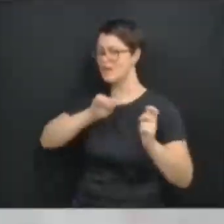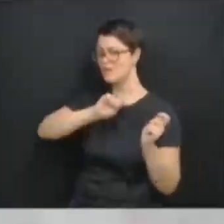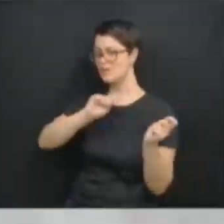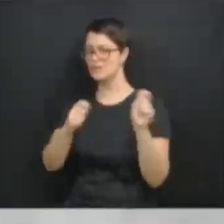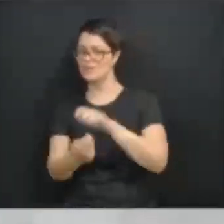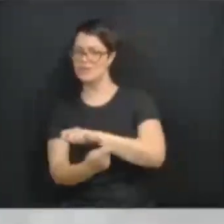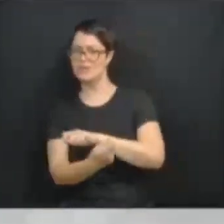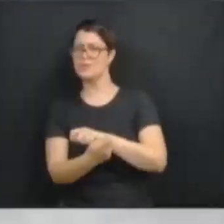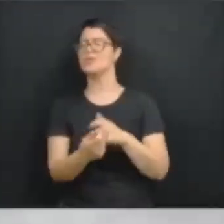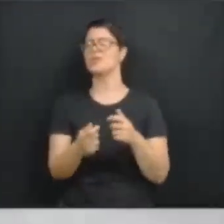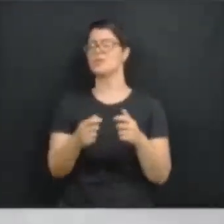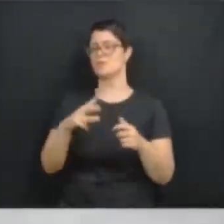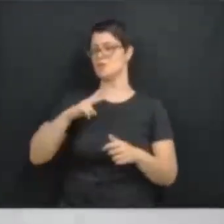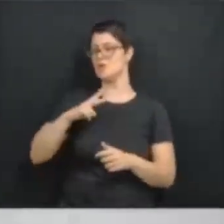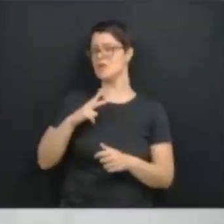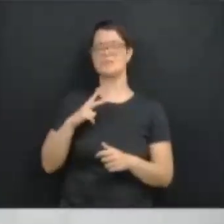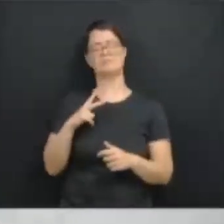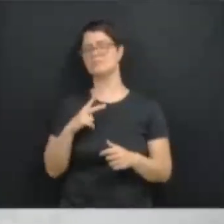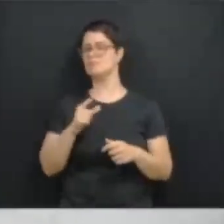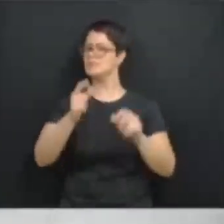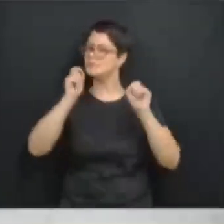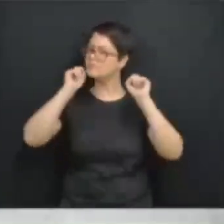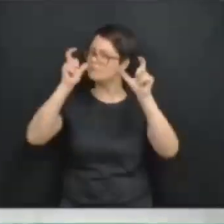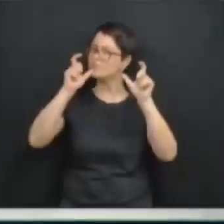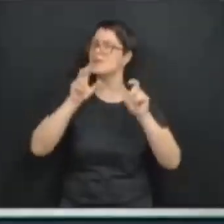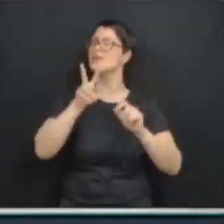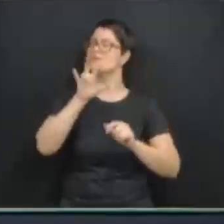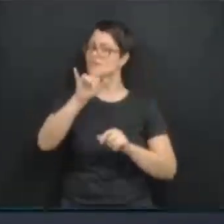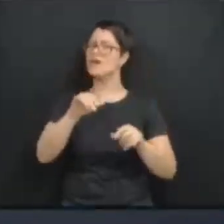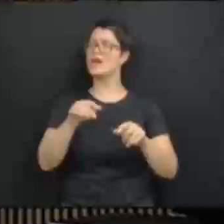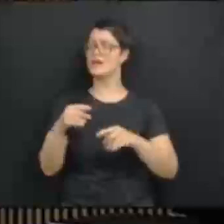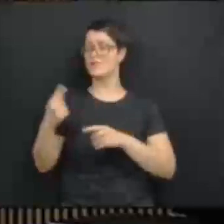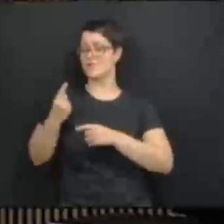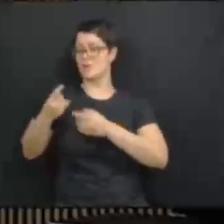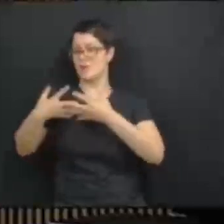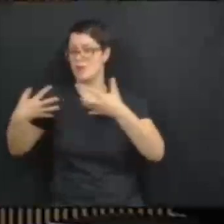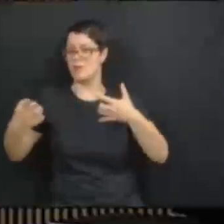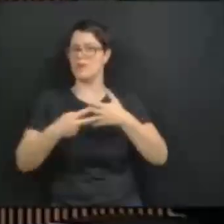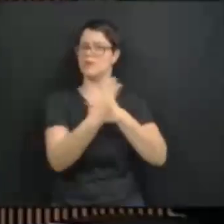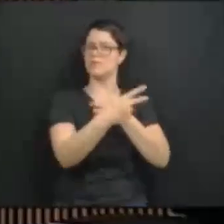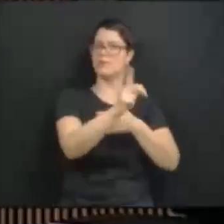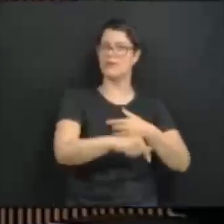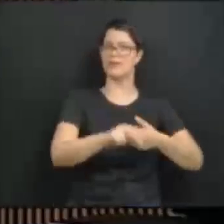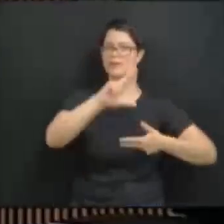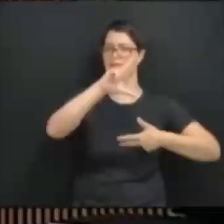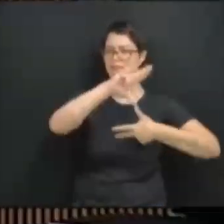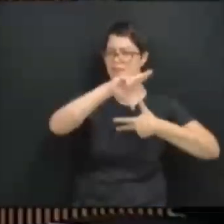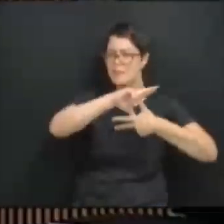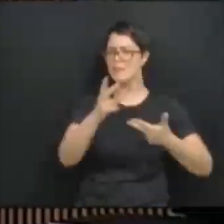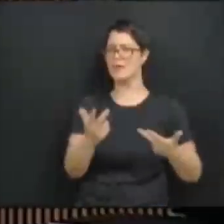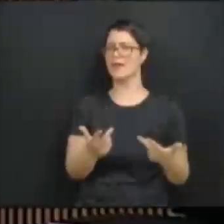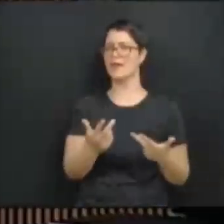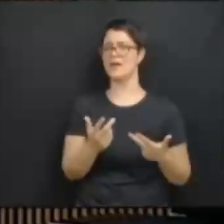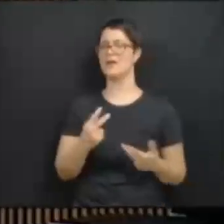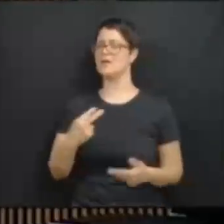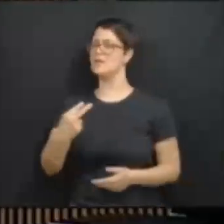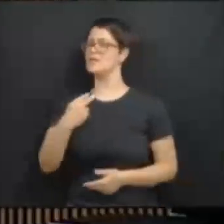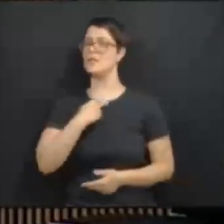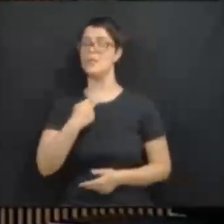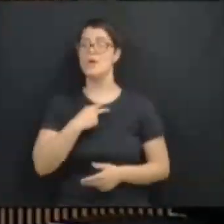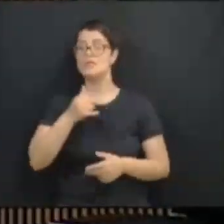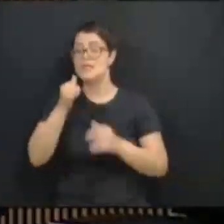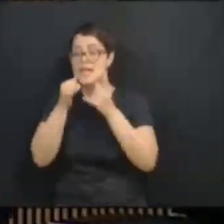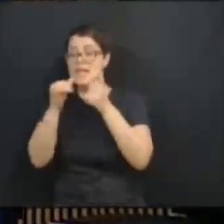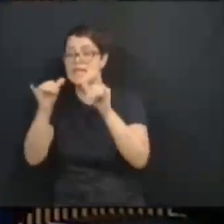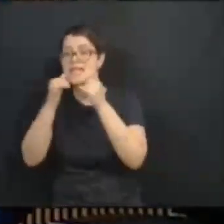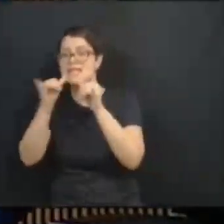lista. A energia não pode ser objeto de interesses do lucro dos acionistas. A